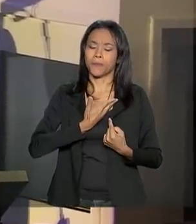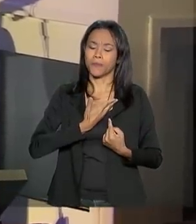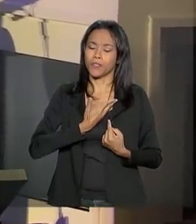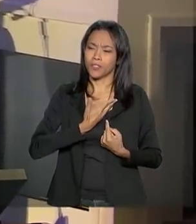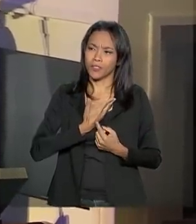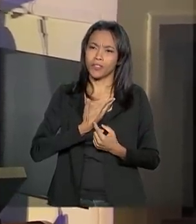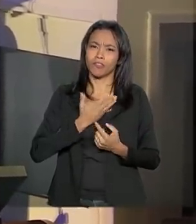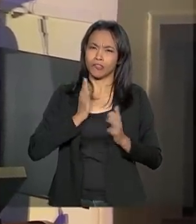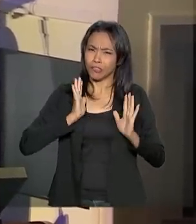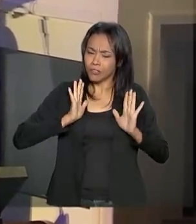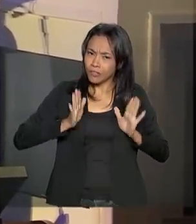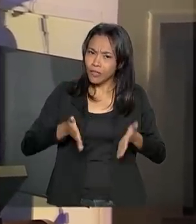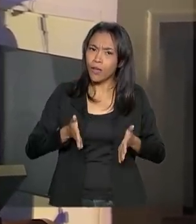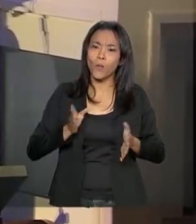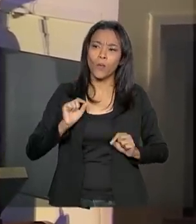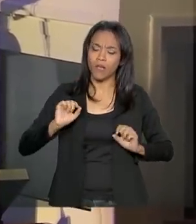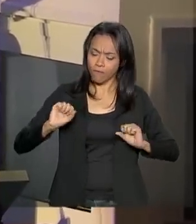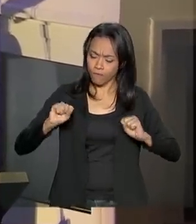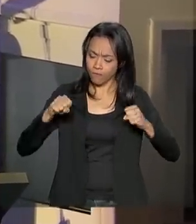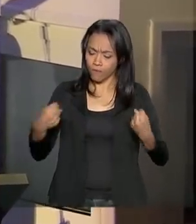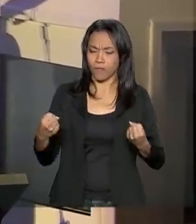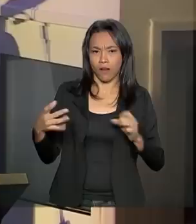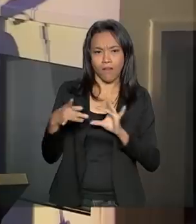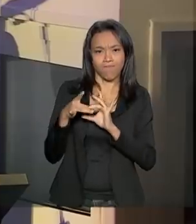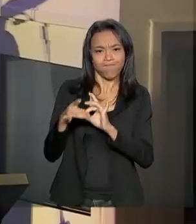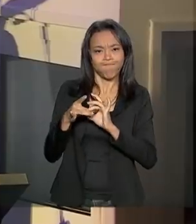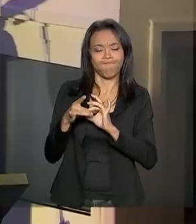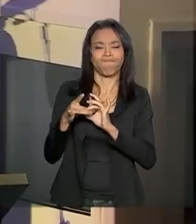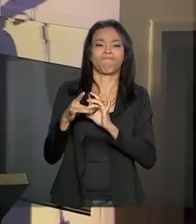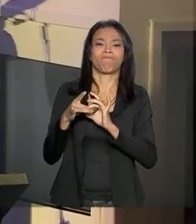fortalecessem.